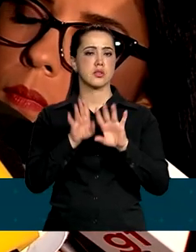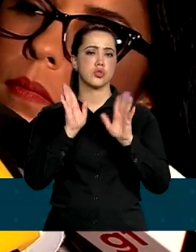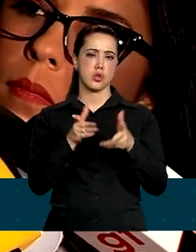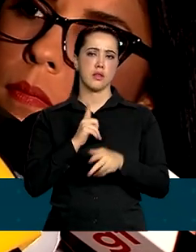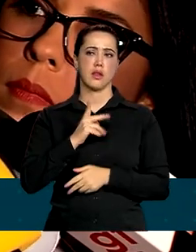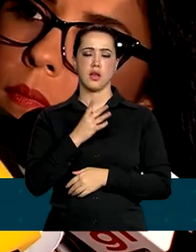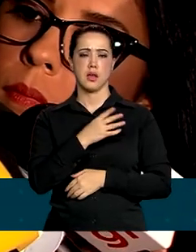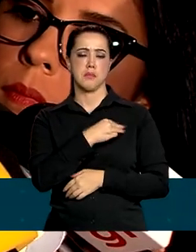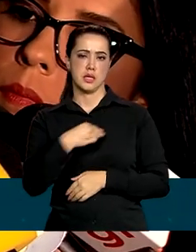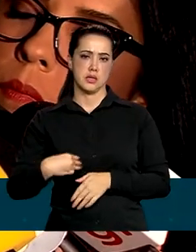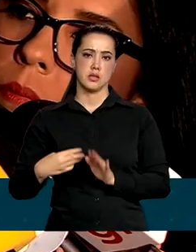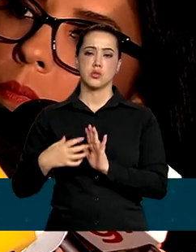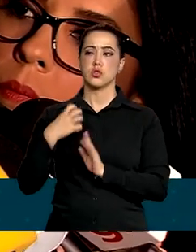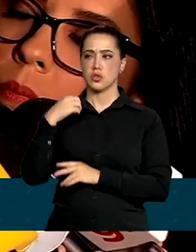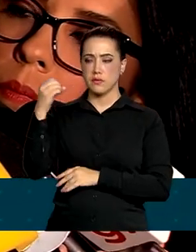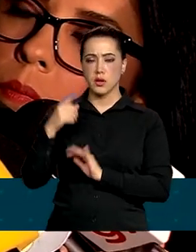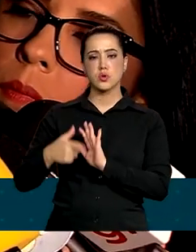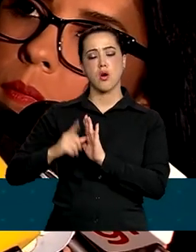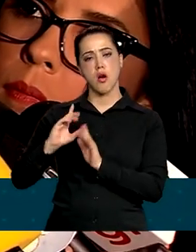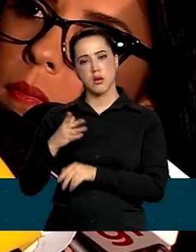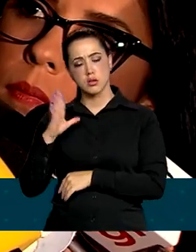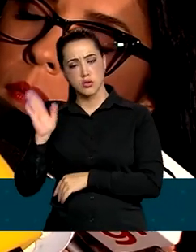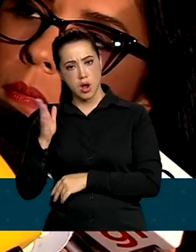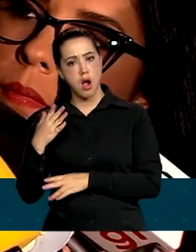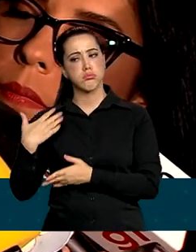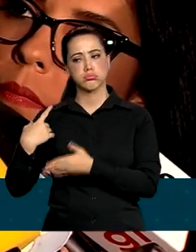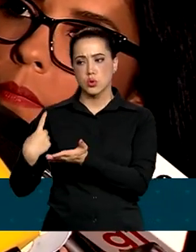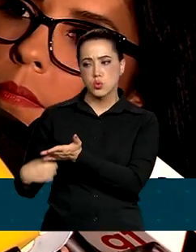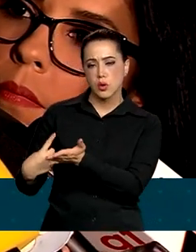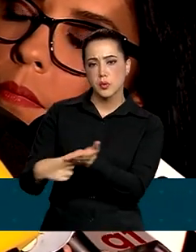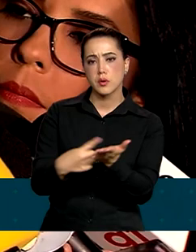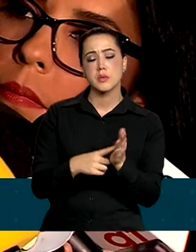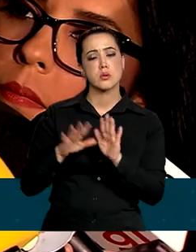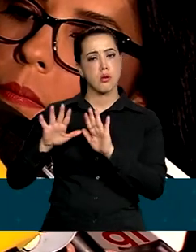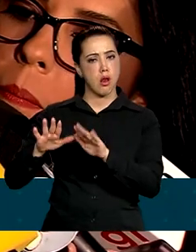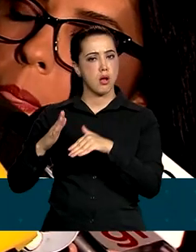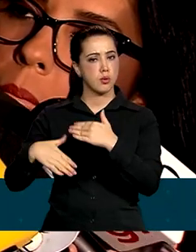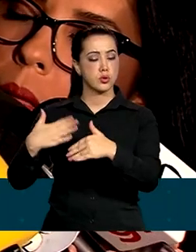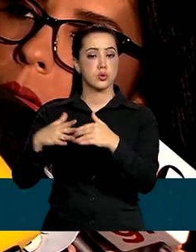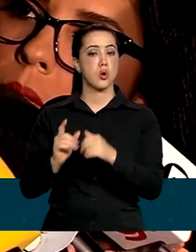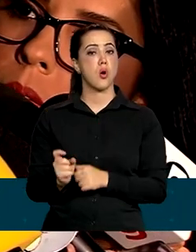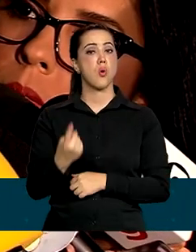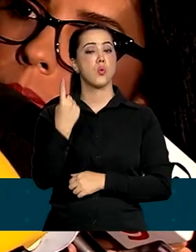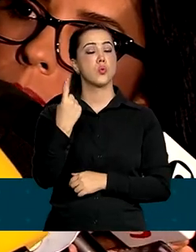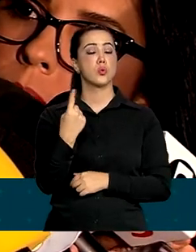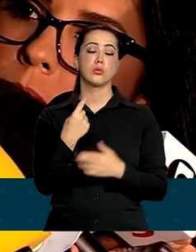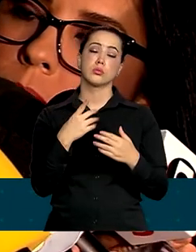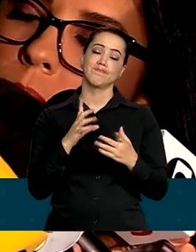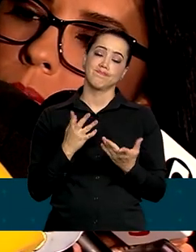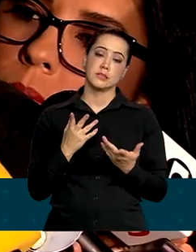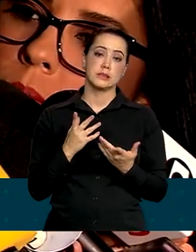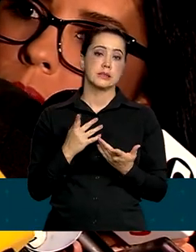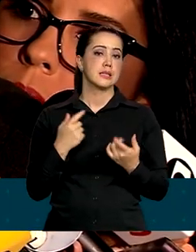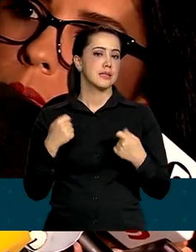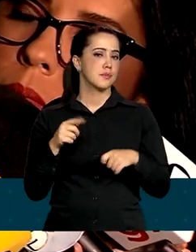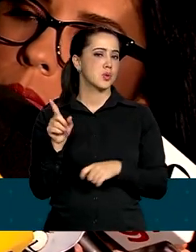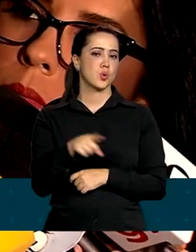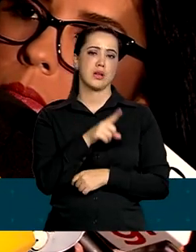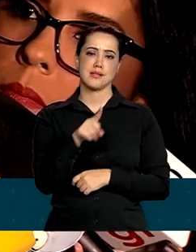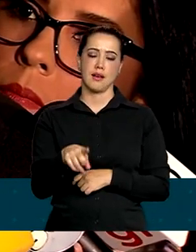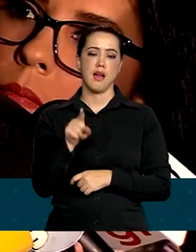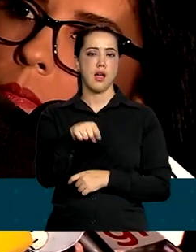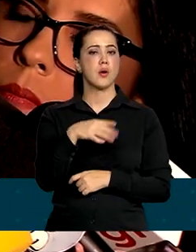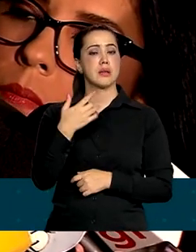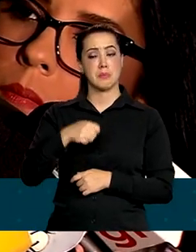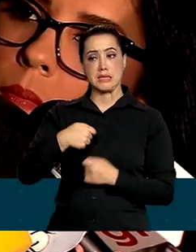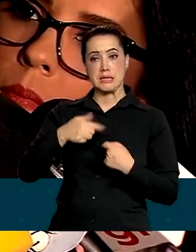Agricultura, o ministro Fávaro, continuam as atividades que estavam previstas. A única coisa que foi cancelado é aquilo que depende da presença